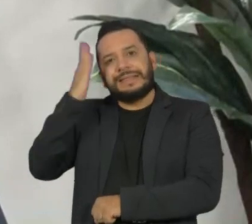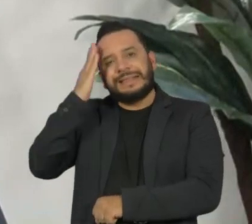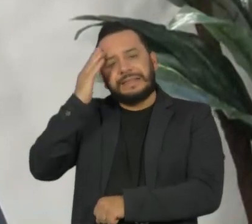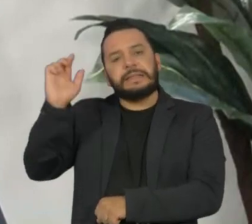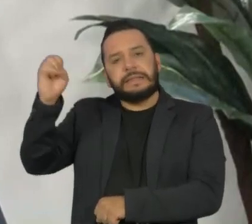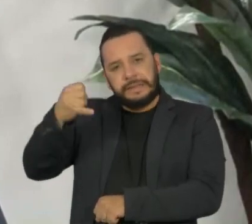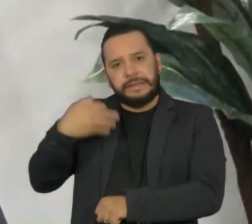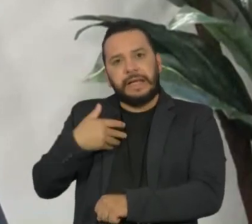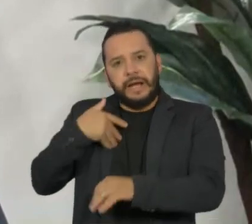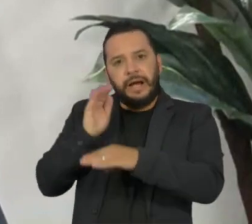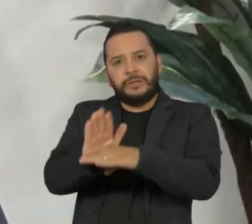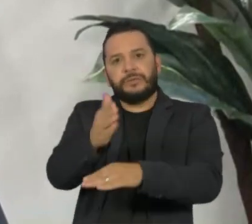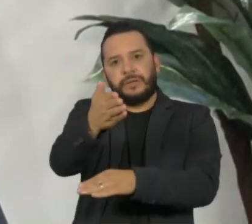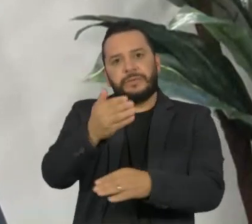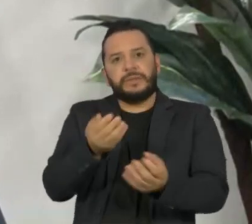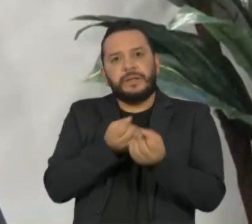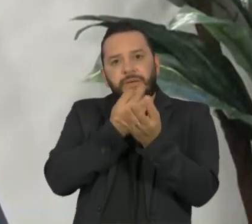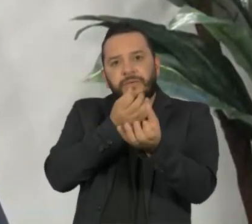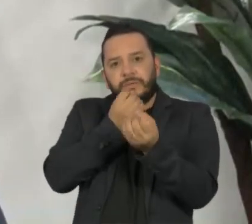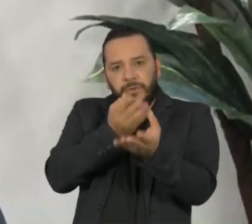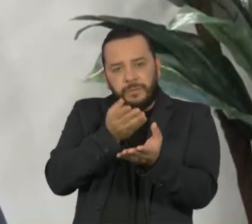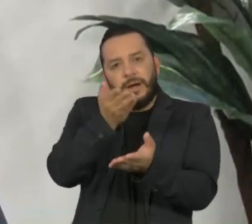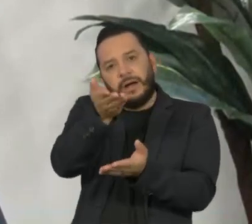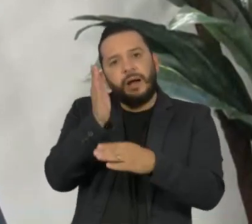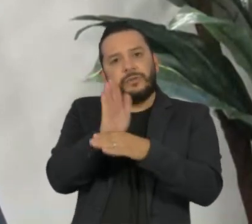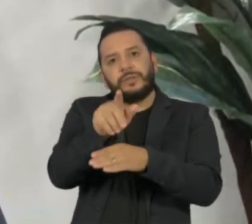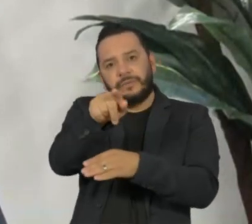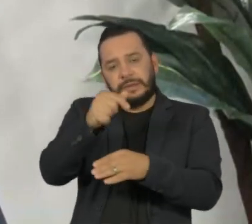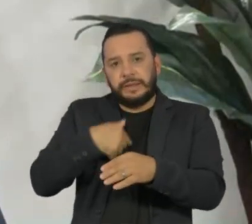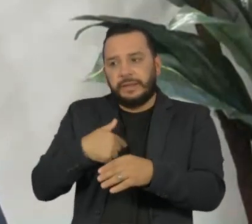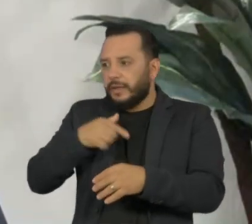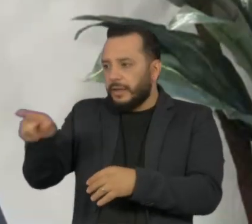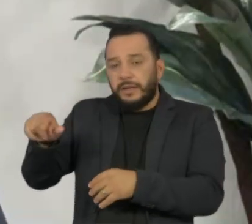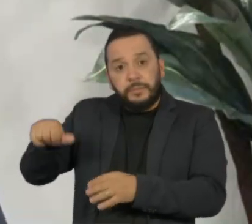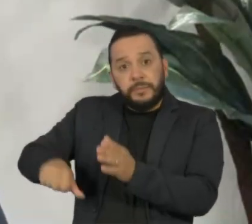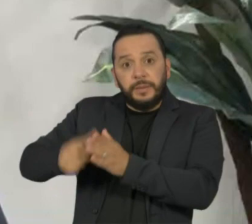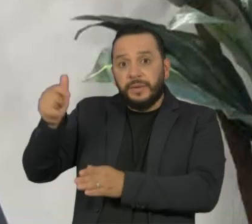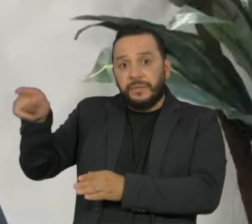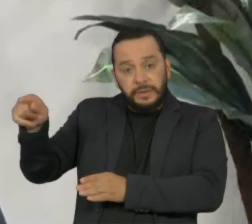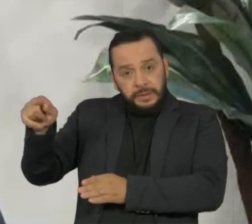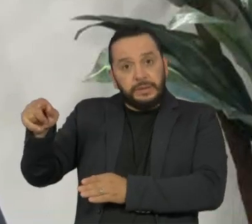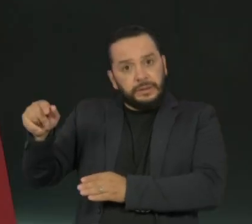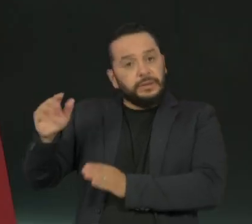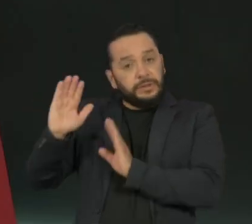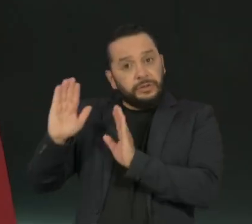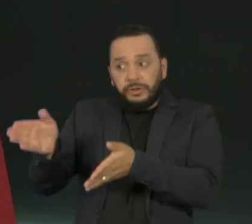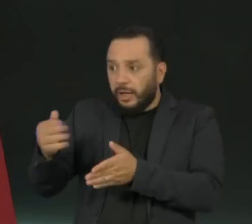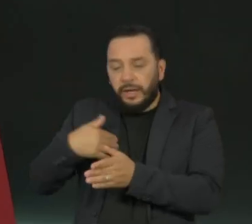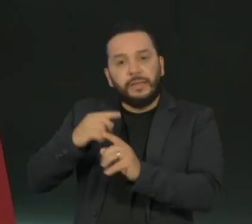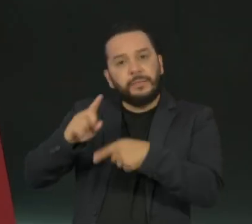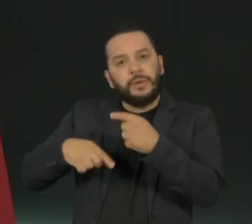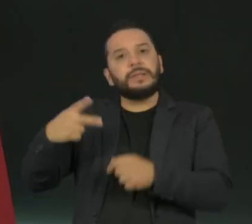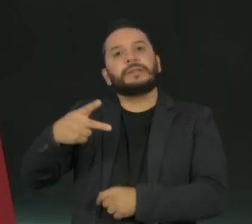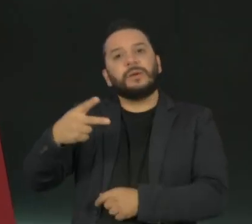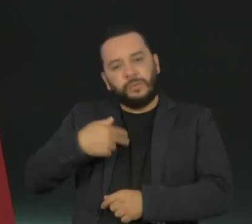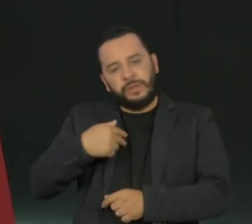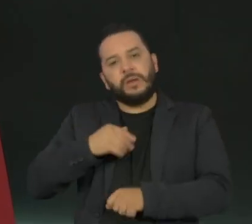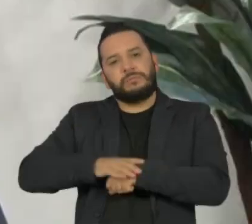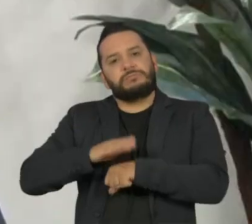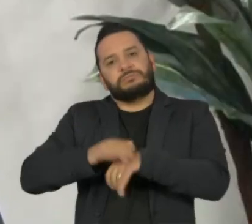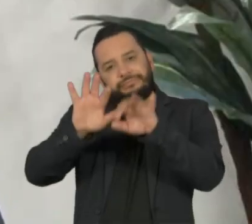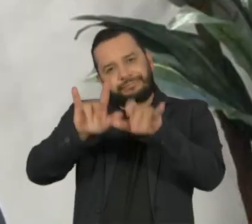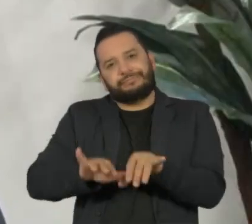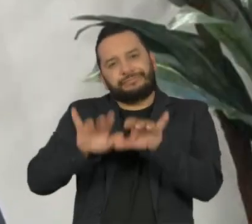auxiliar, vai informar. E, às vezes, depois dessa primeira vez, principalmente quando ele vai iniciar, dar sequência por conta